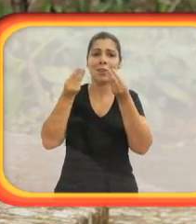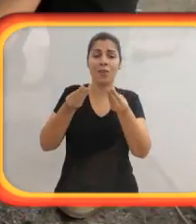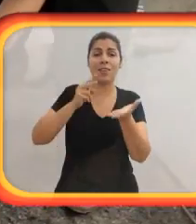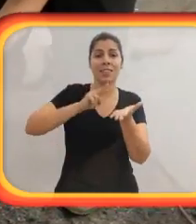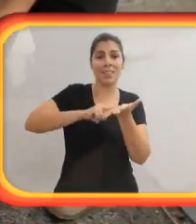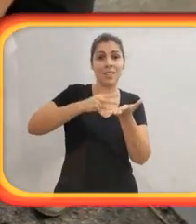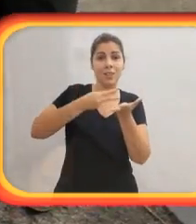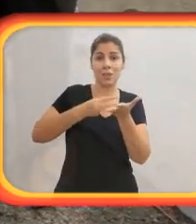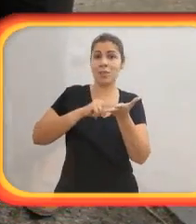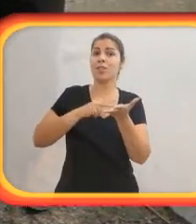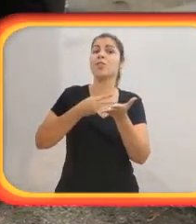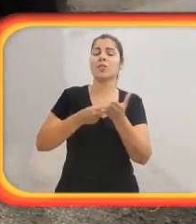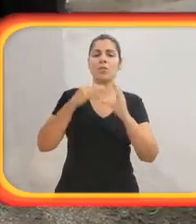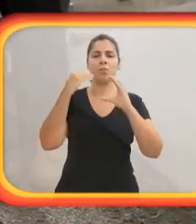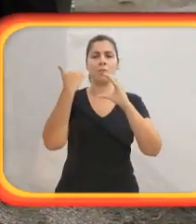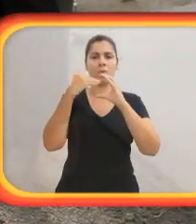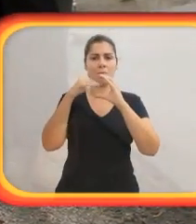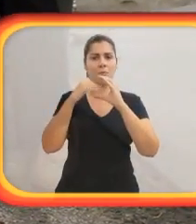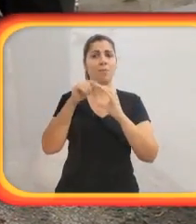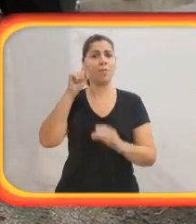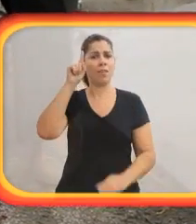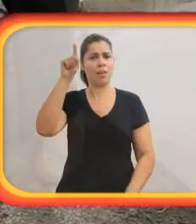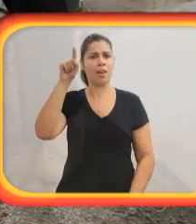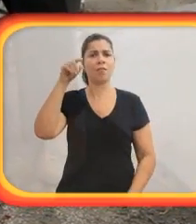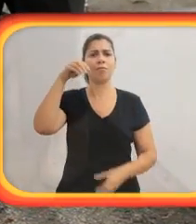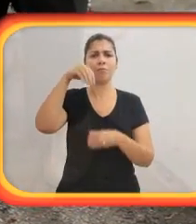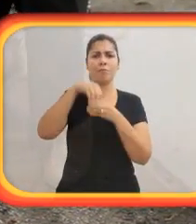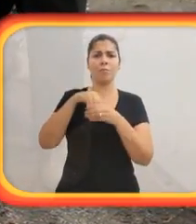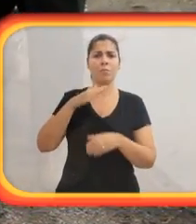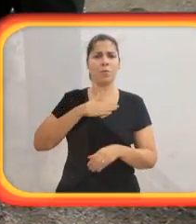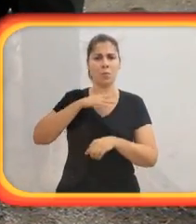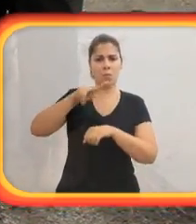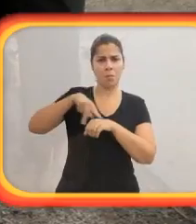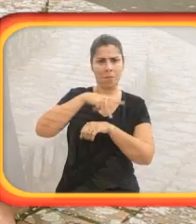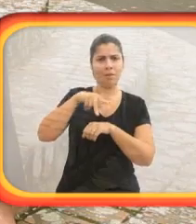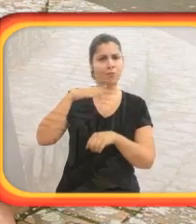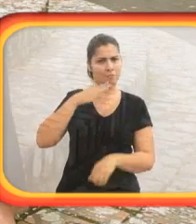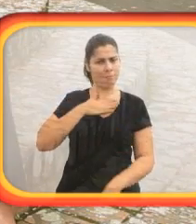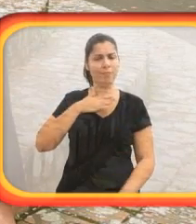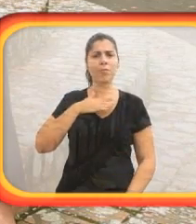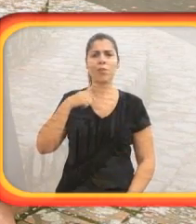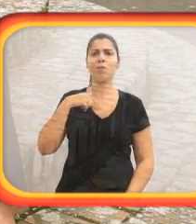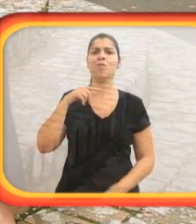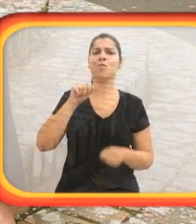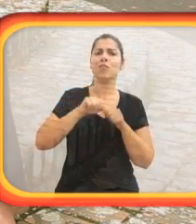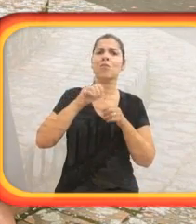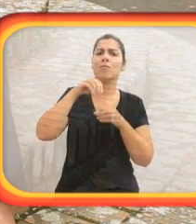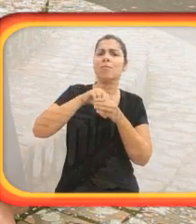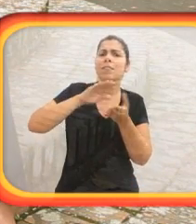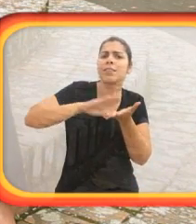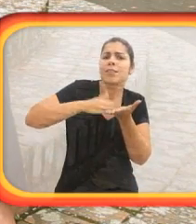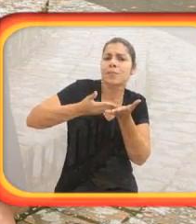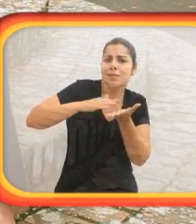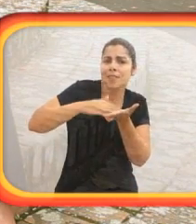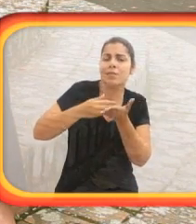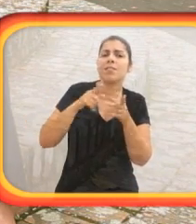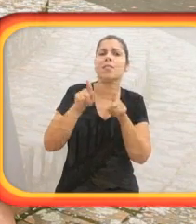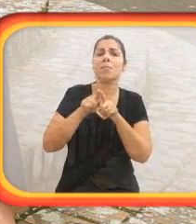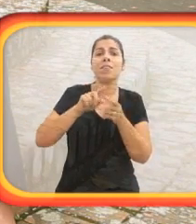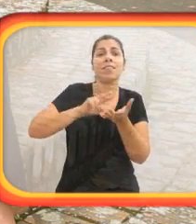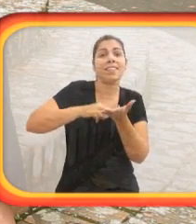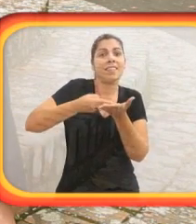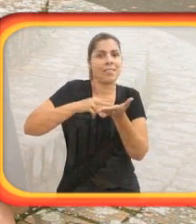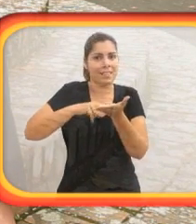a gente aprende mais. Agora estou trabalhando como tradutora à distância. Quer dizer, eu entrego tradução por e-mail.